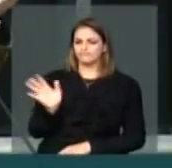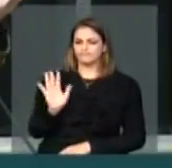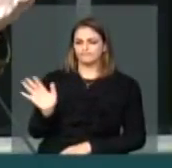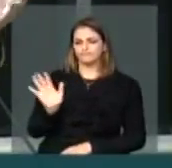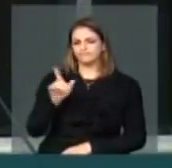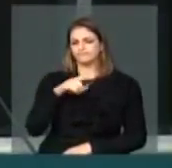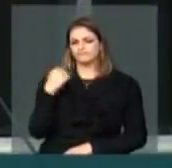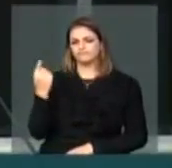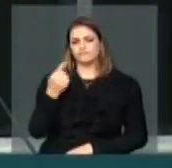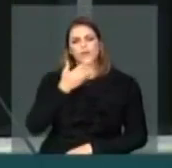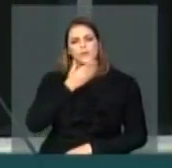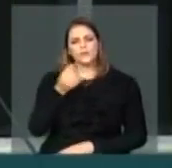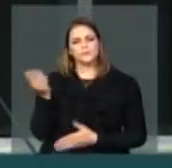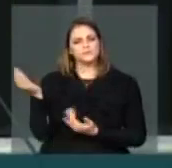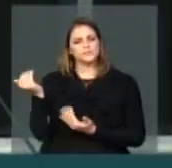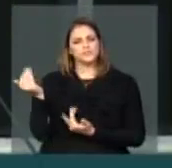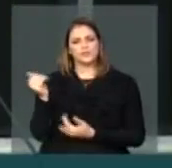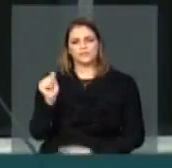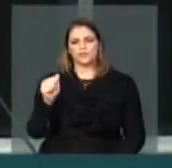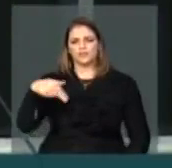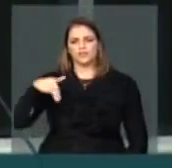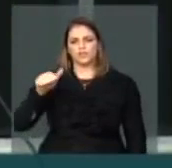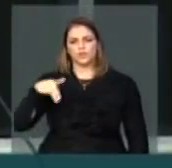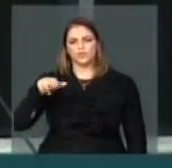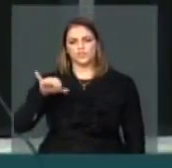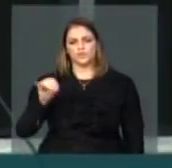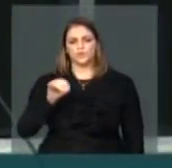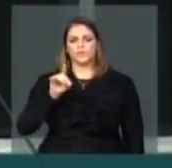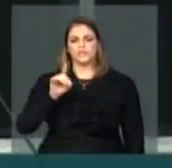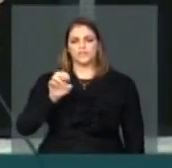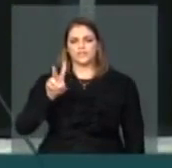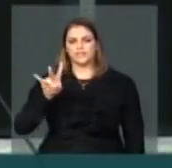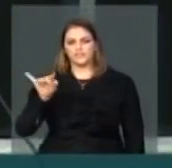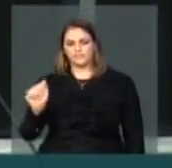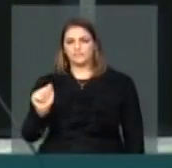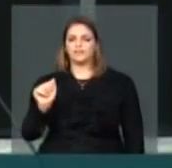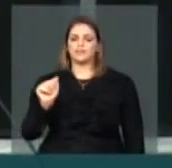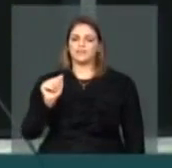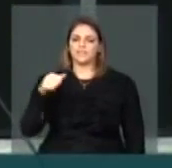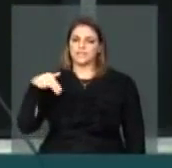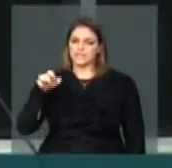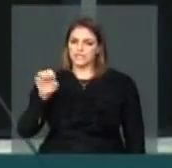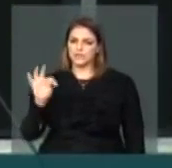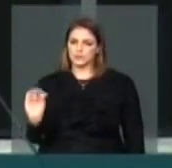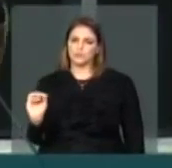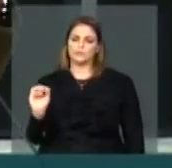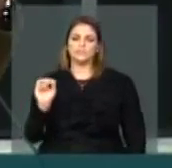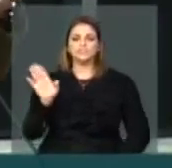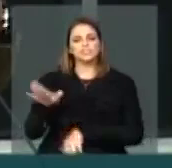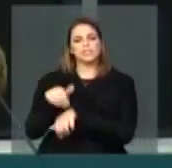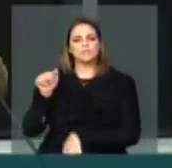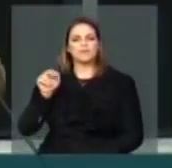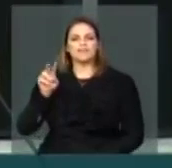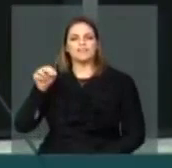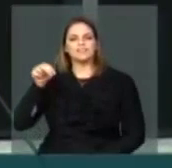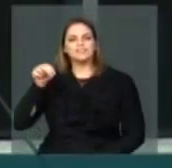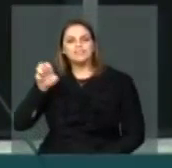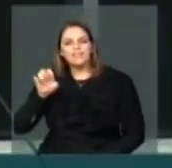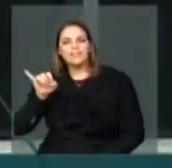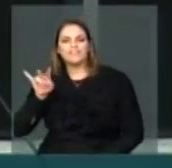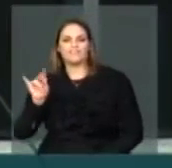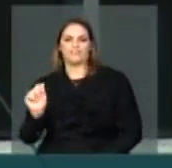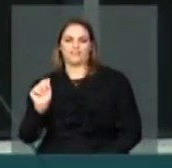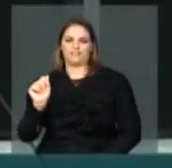do jovem Antônio de Neiva Moreira Neto, o nosso Neiva, sobrinho do